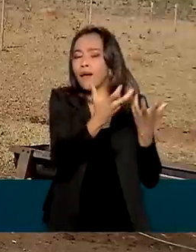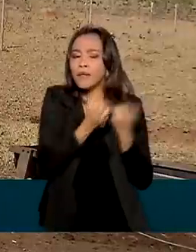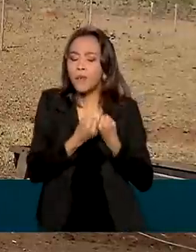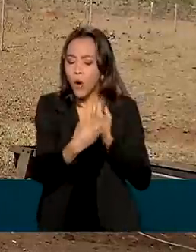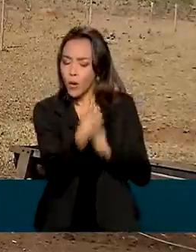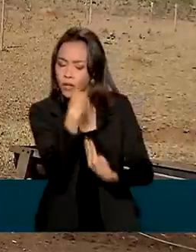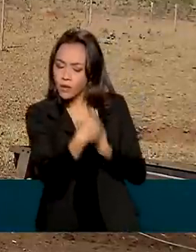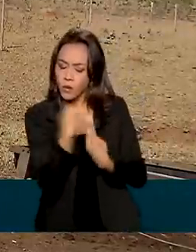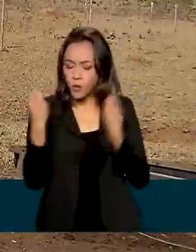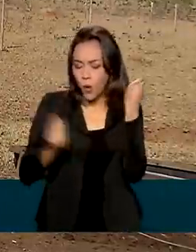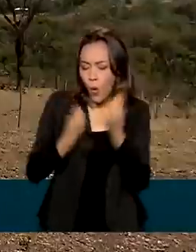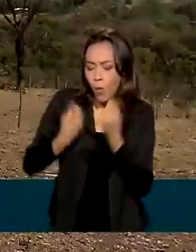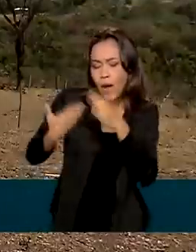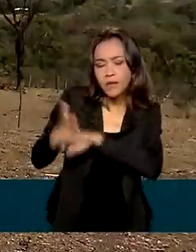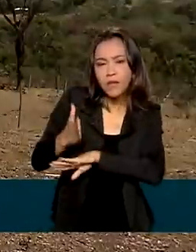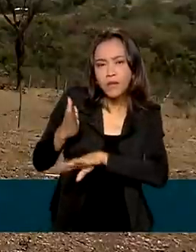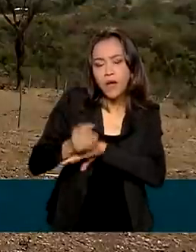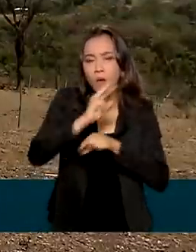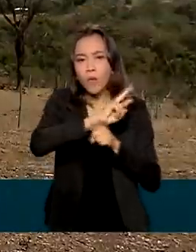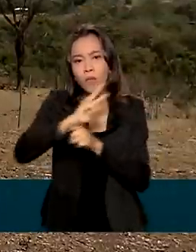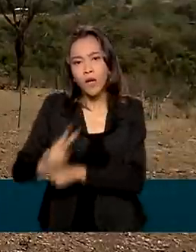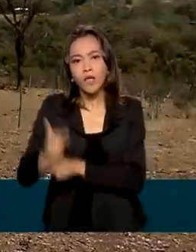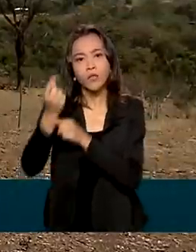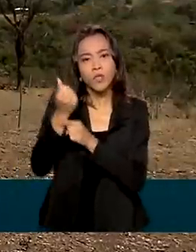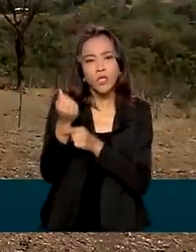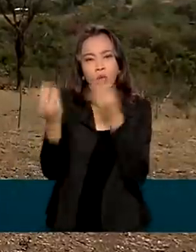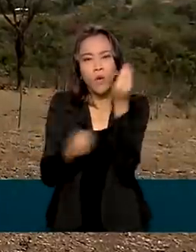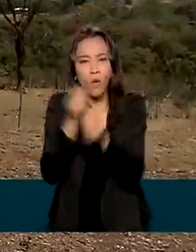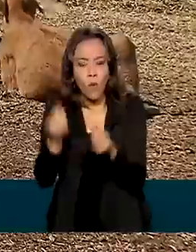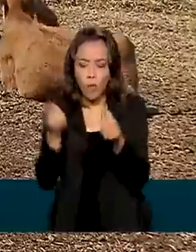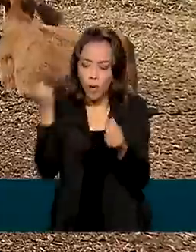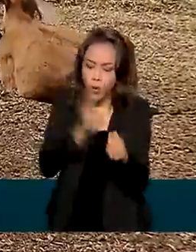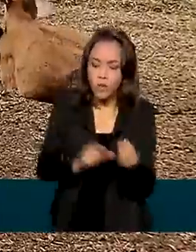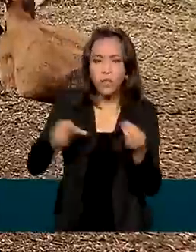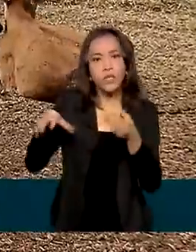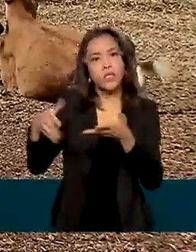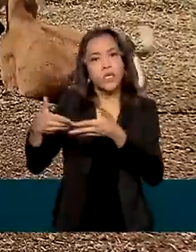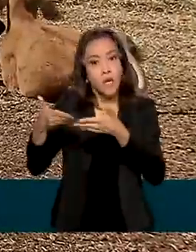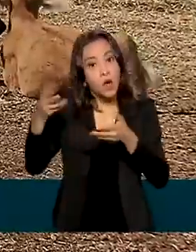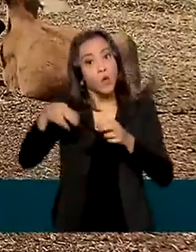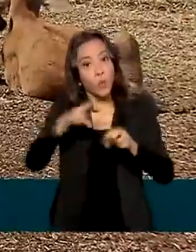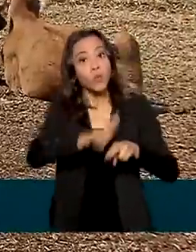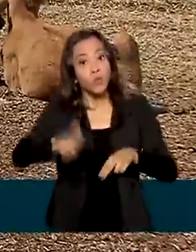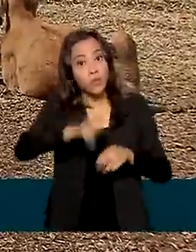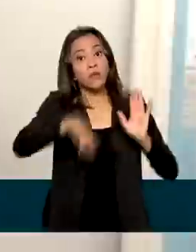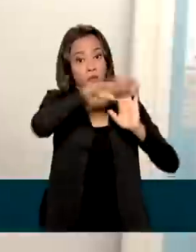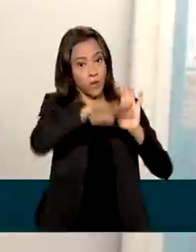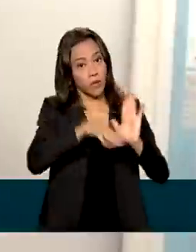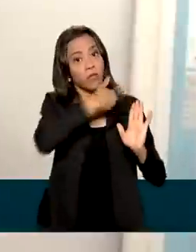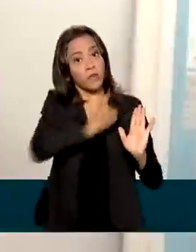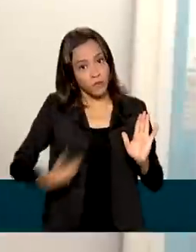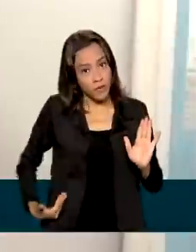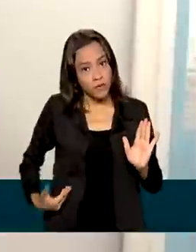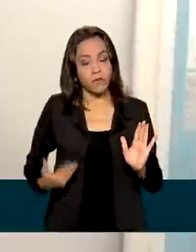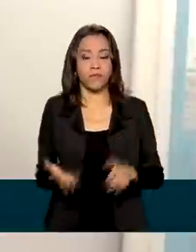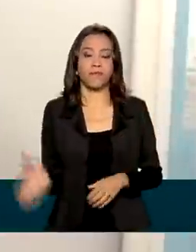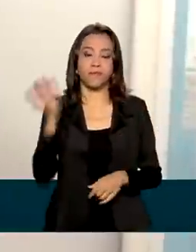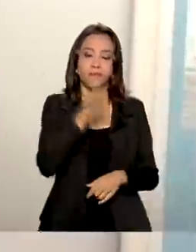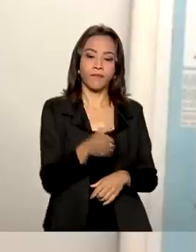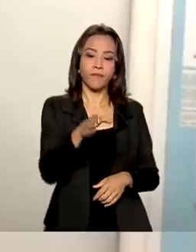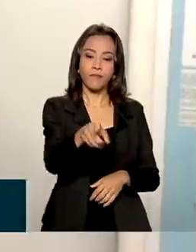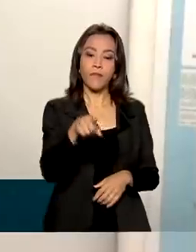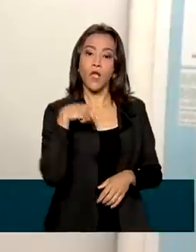sobre como acessar o crédito com recursos do Fundo de Terras por meio do programa Terra Brasil. Nós esperamos